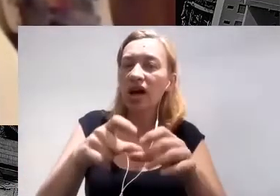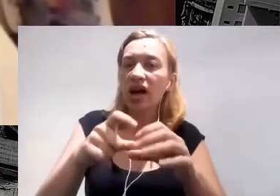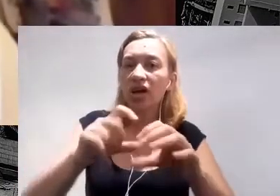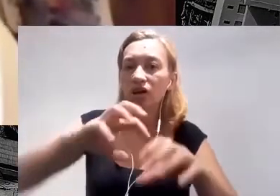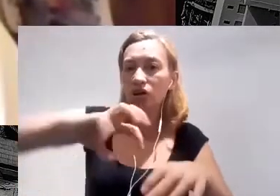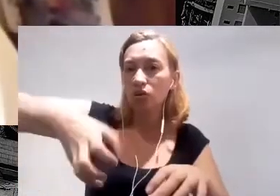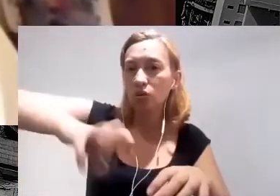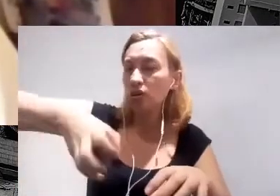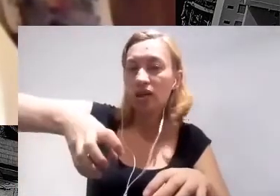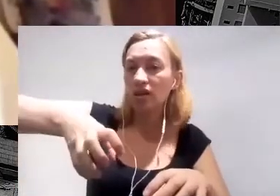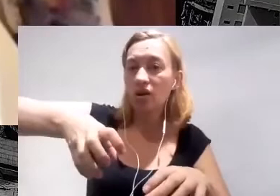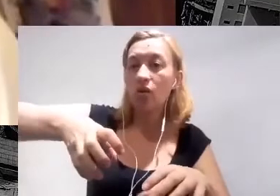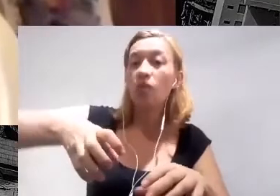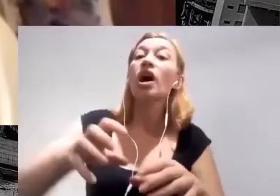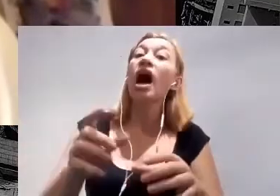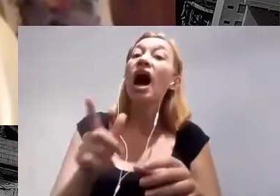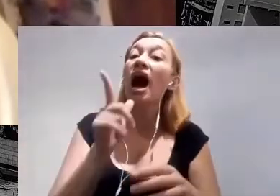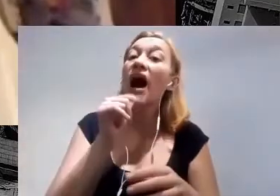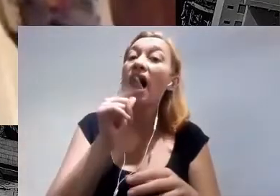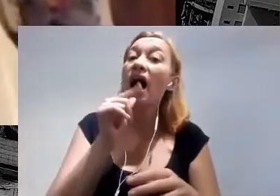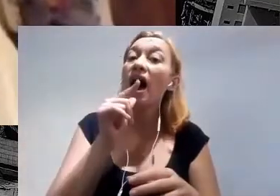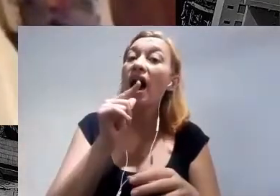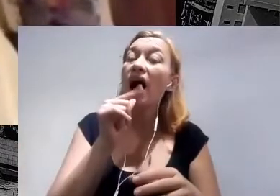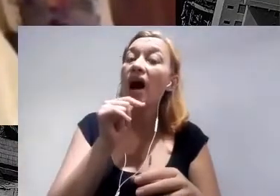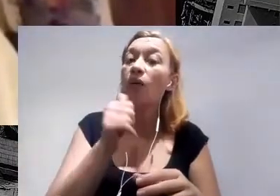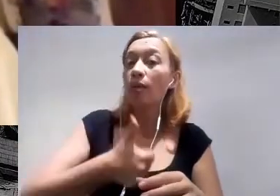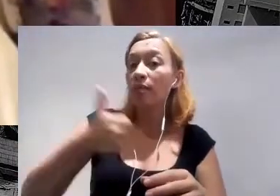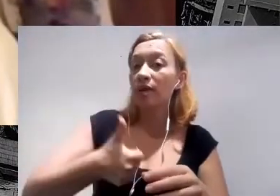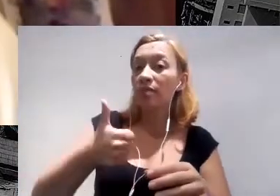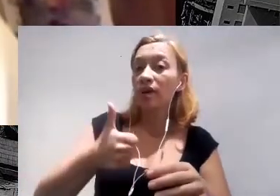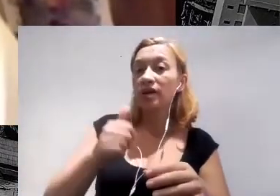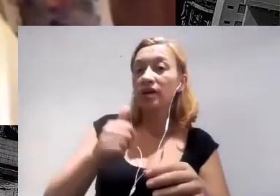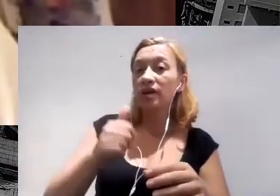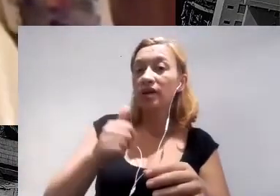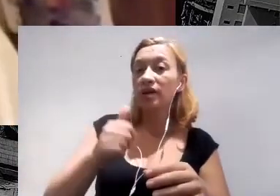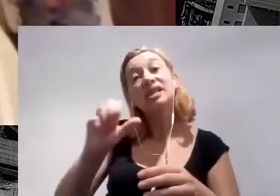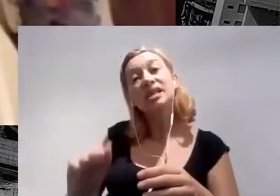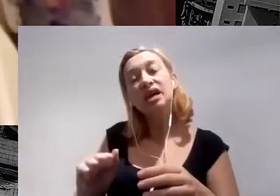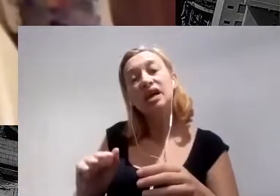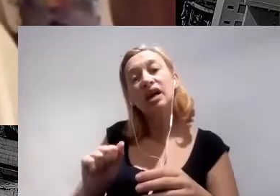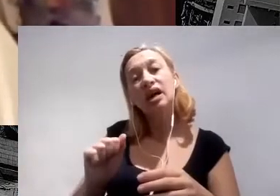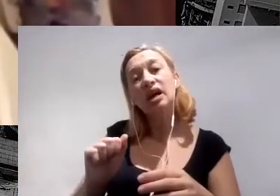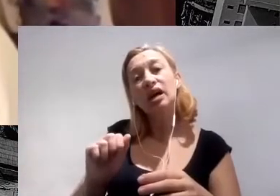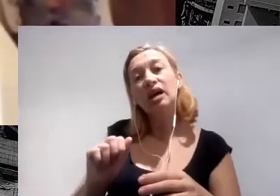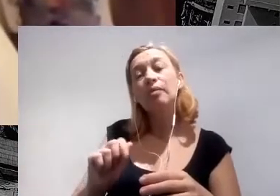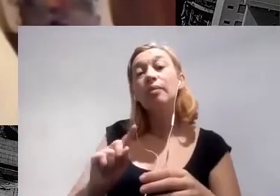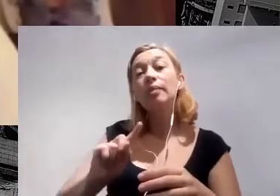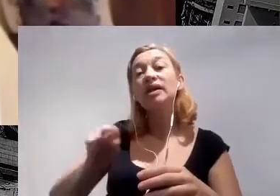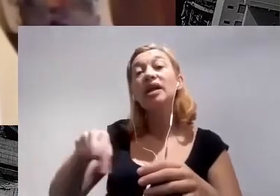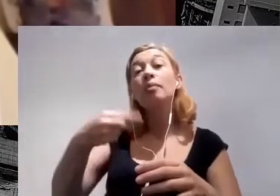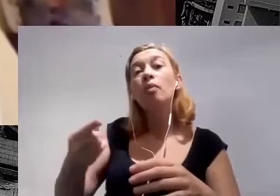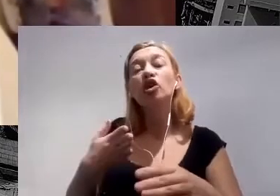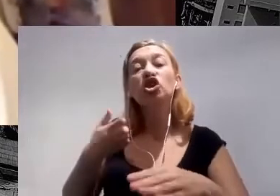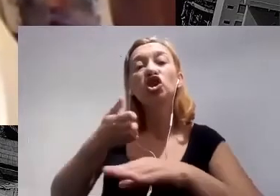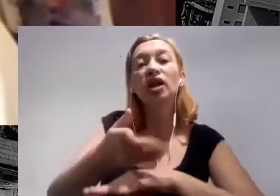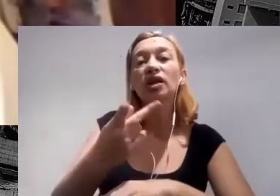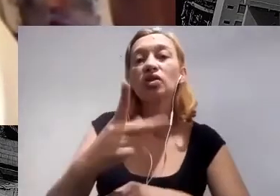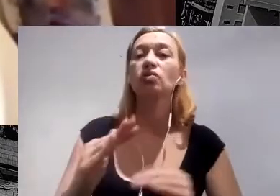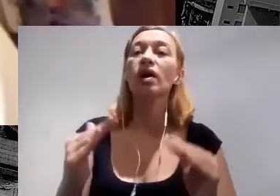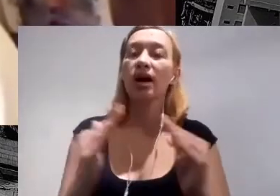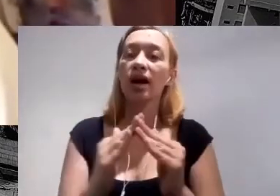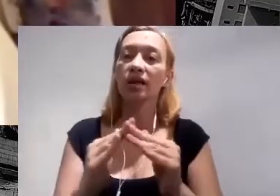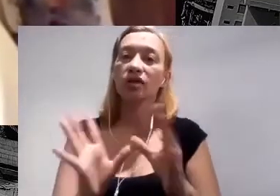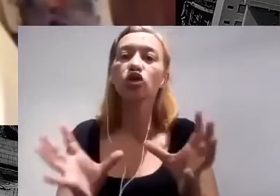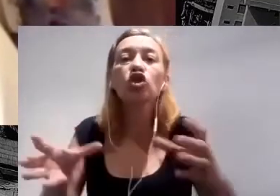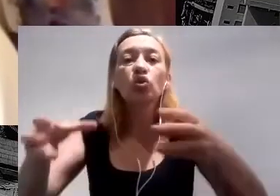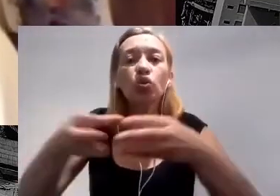mais longe, então é importante proteger e conservar essa bacia hidrográfica. De forma coletiva, cooperativa, acho que